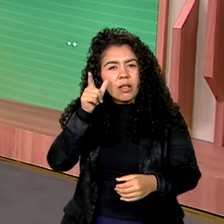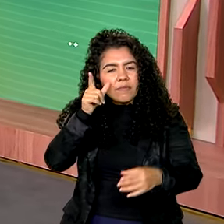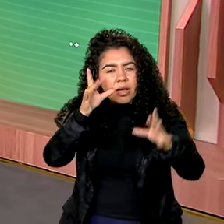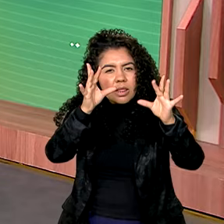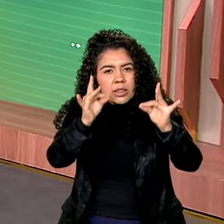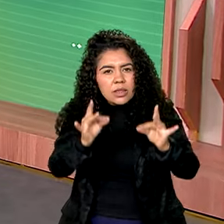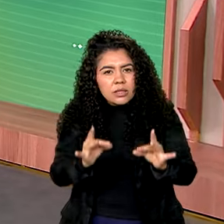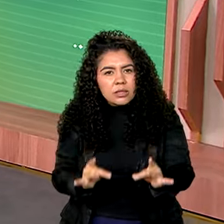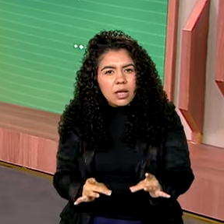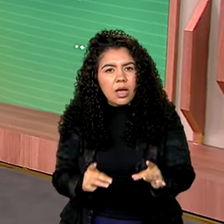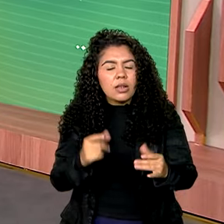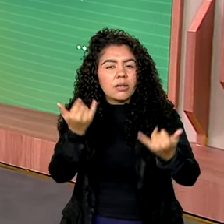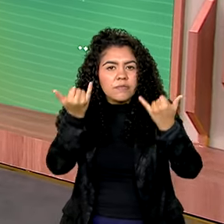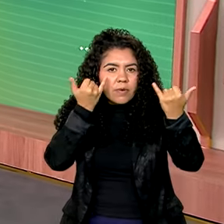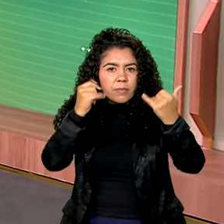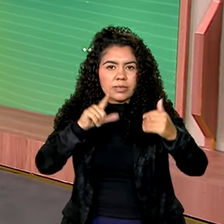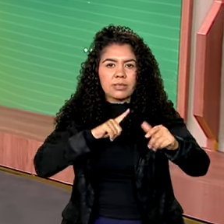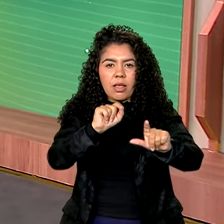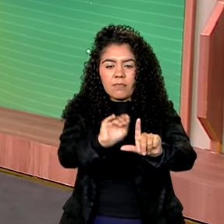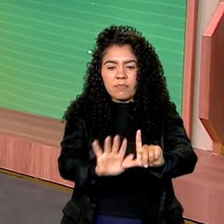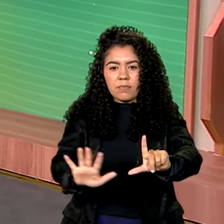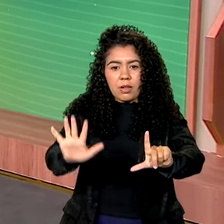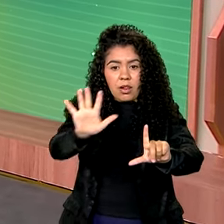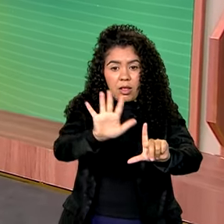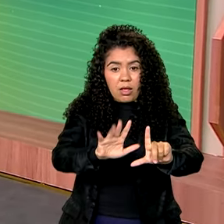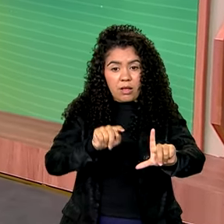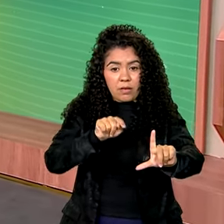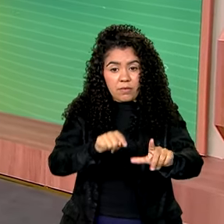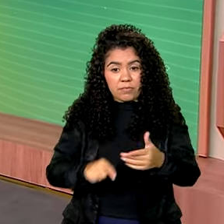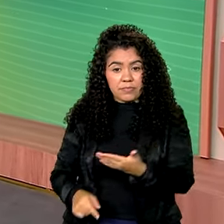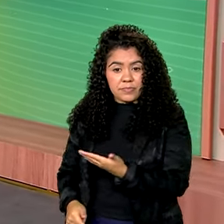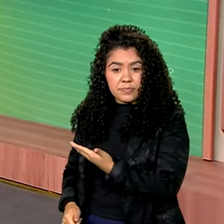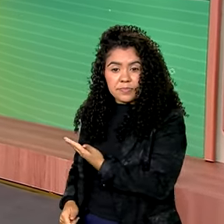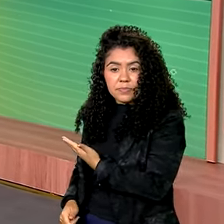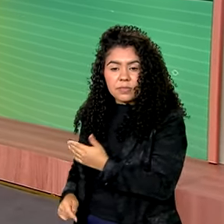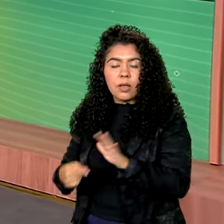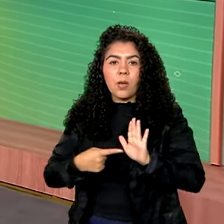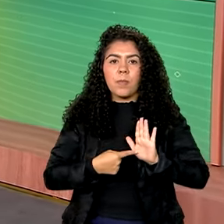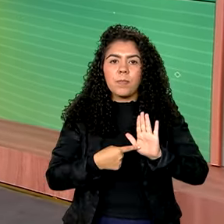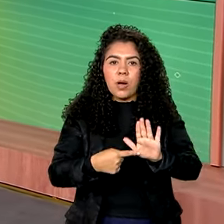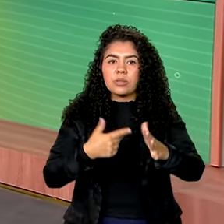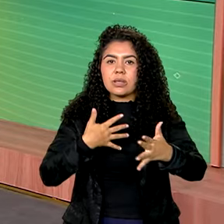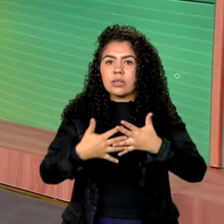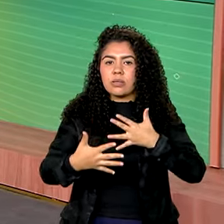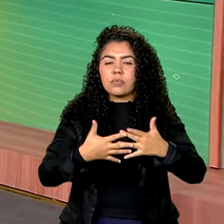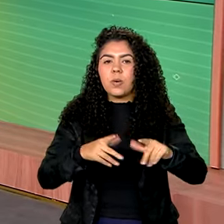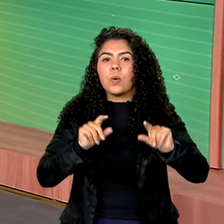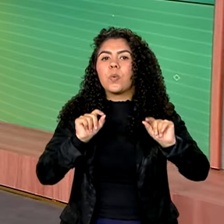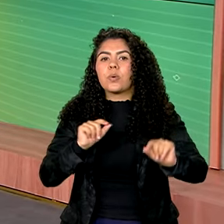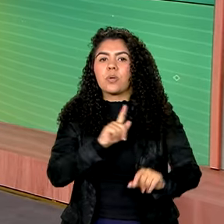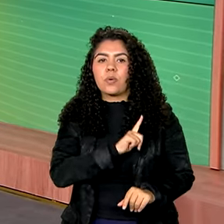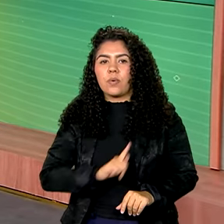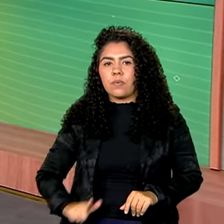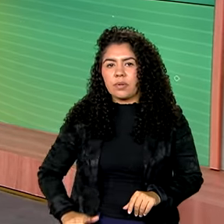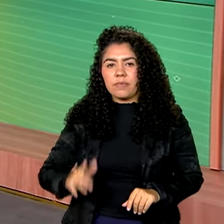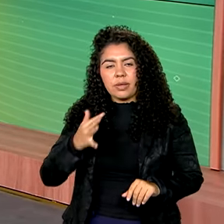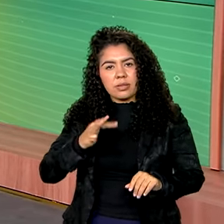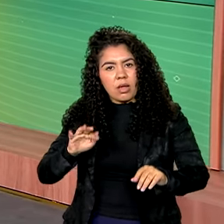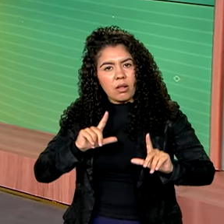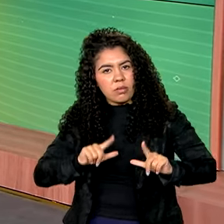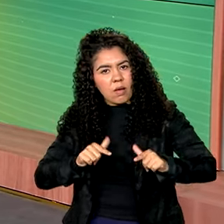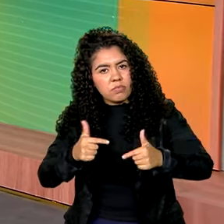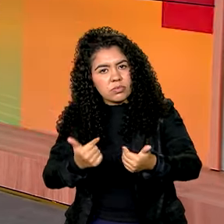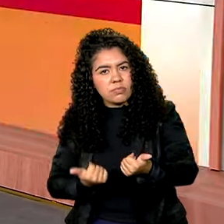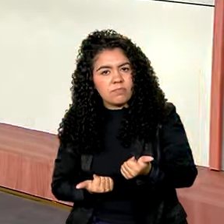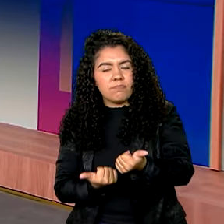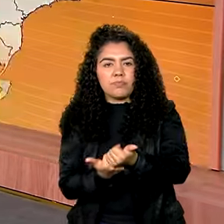que o Comunica.br traz para a gente. A plataforma mostra com transparência o que o governo federal está fazendo em